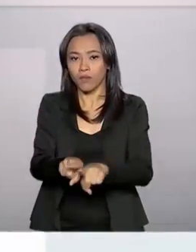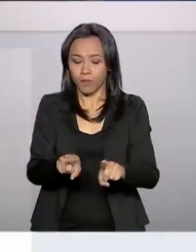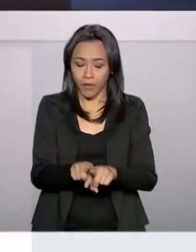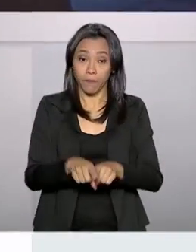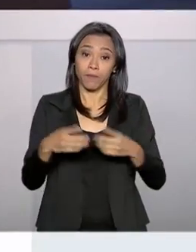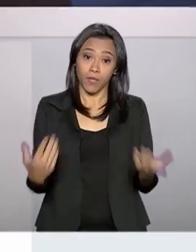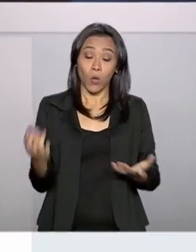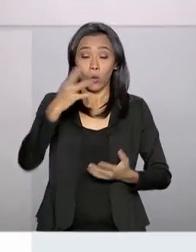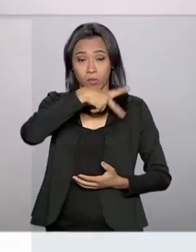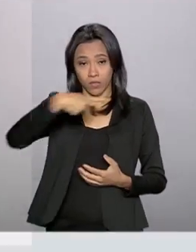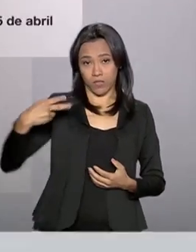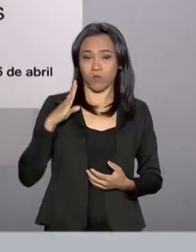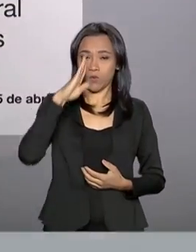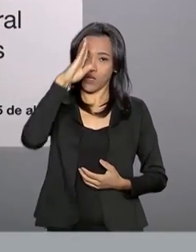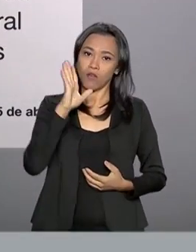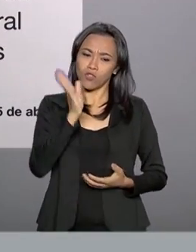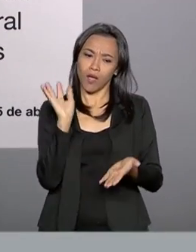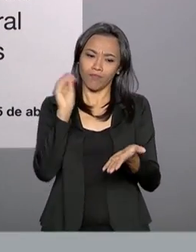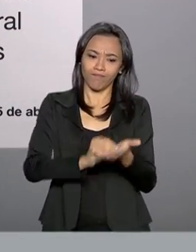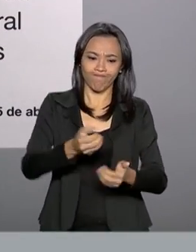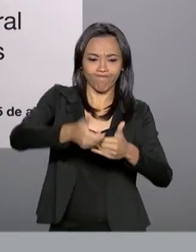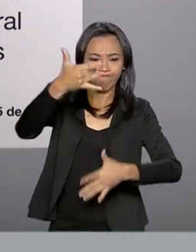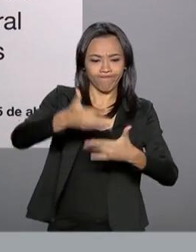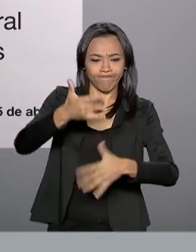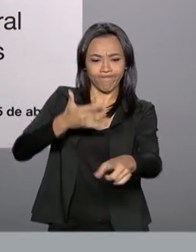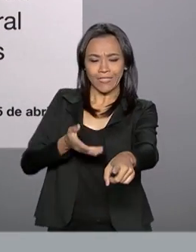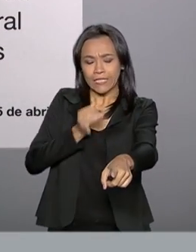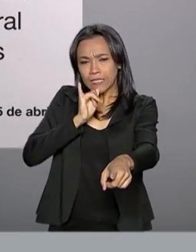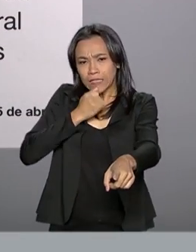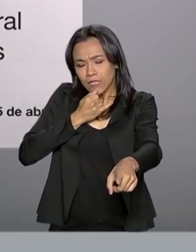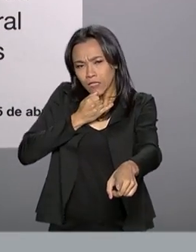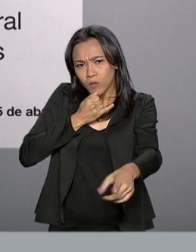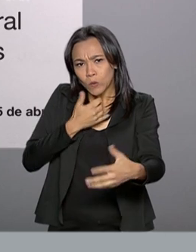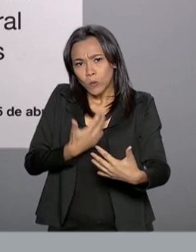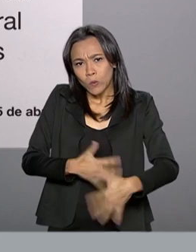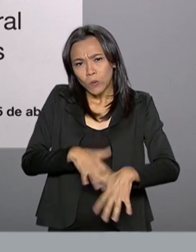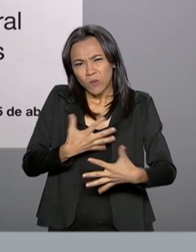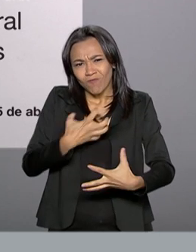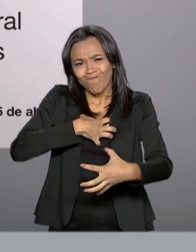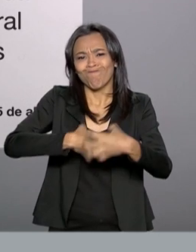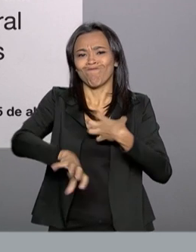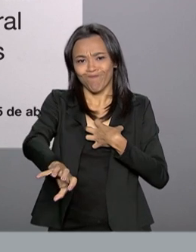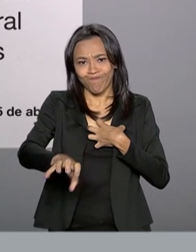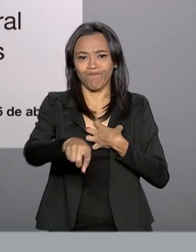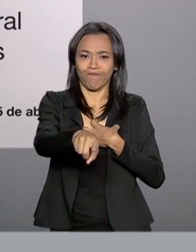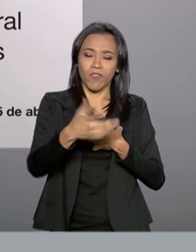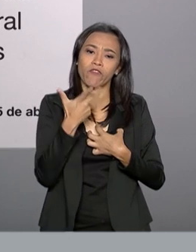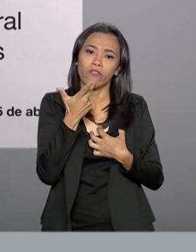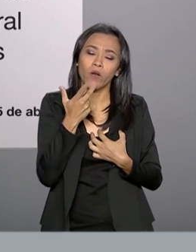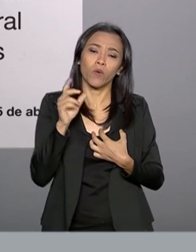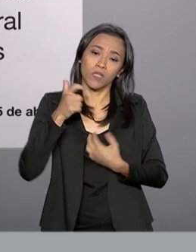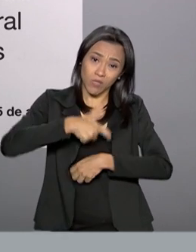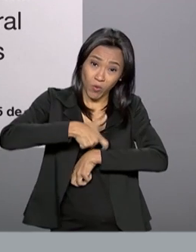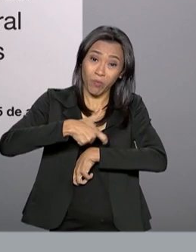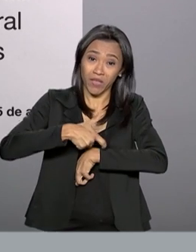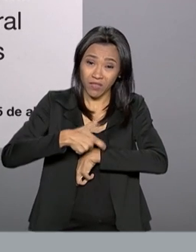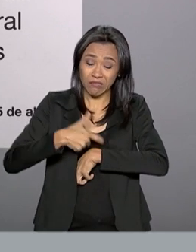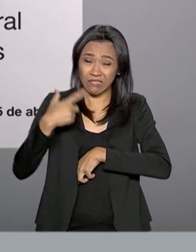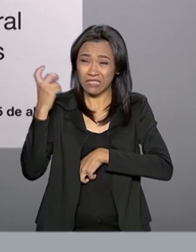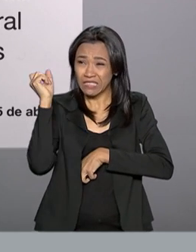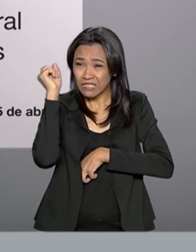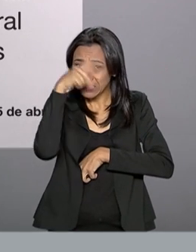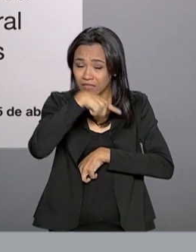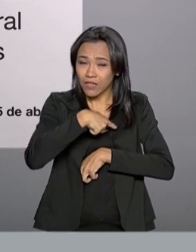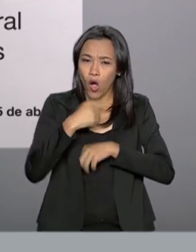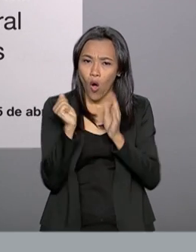Bolsonaro divulgou nota de pesar. Na nota, ele manifestou solidariedade. Disse que nesse momento sombrio,